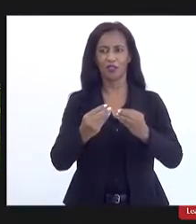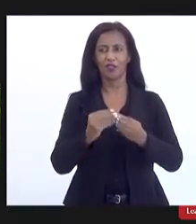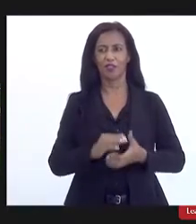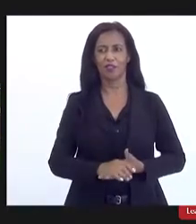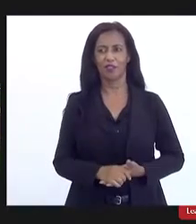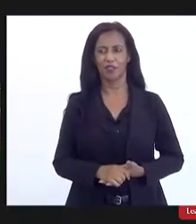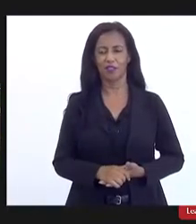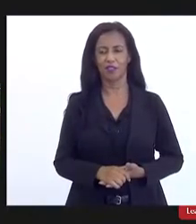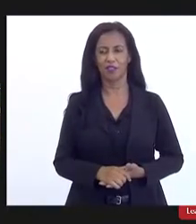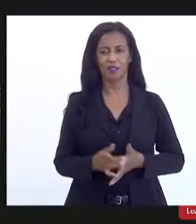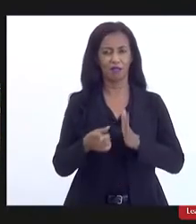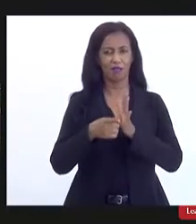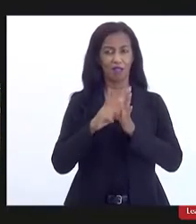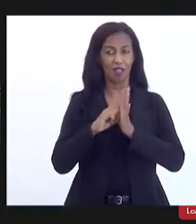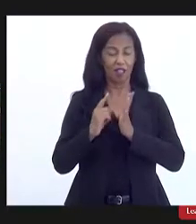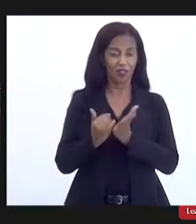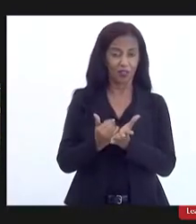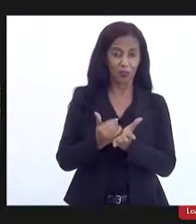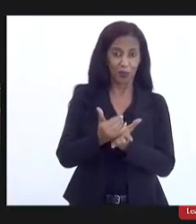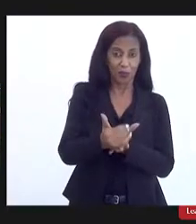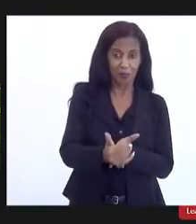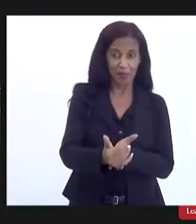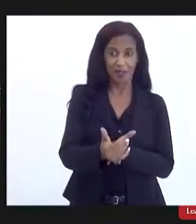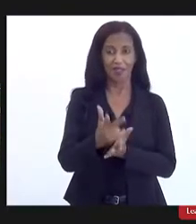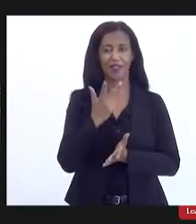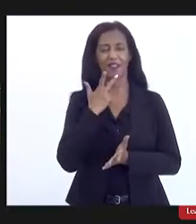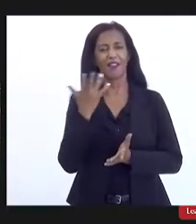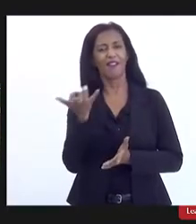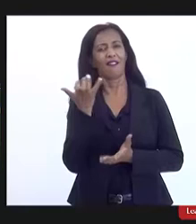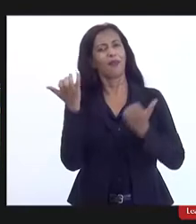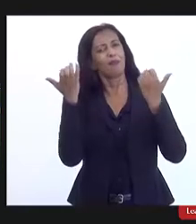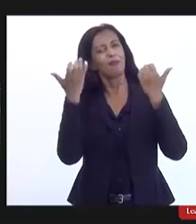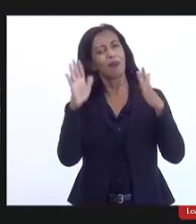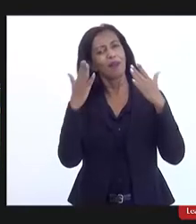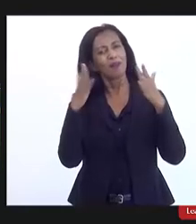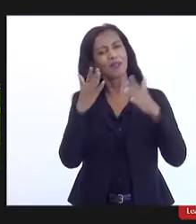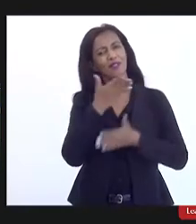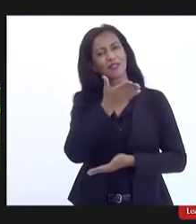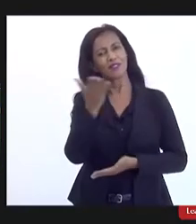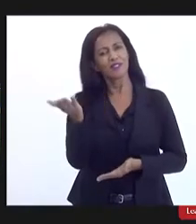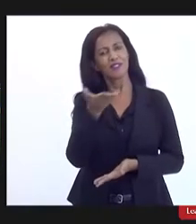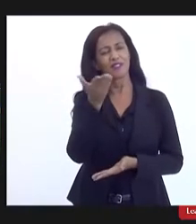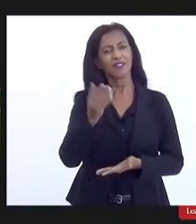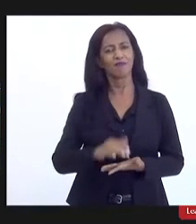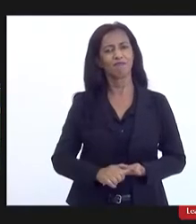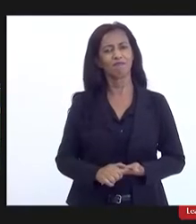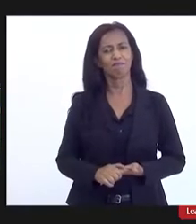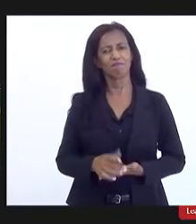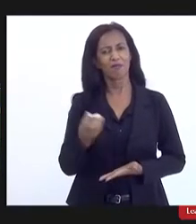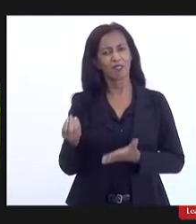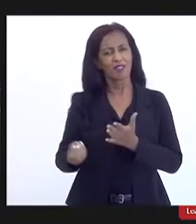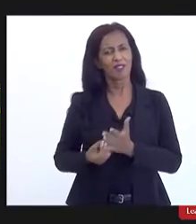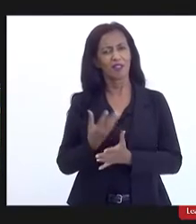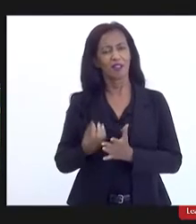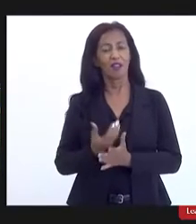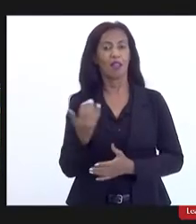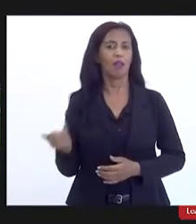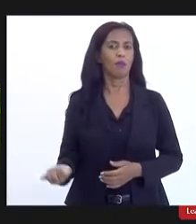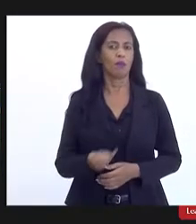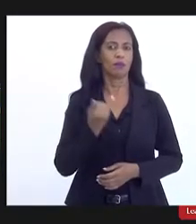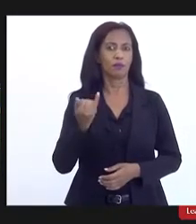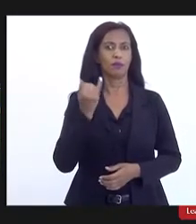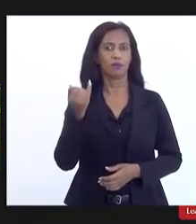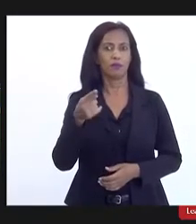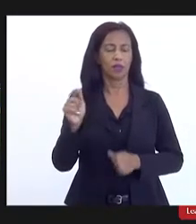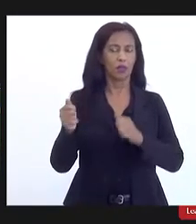antes de começar queria parabenizar vocês por essa iniciativa é muito importante isso